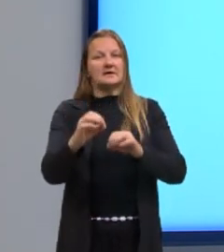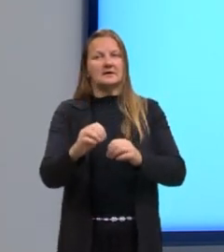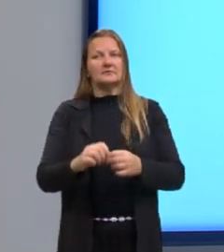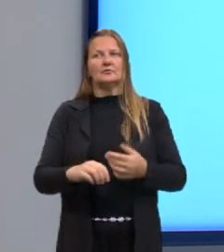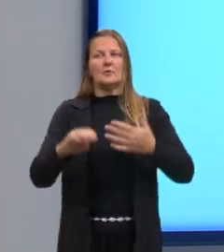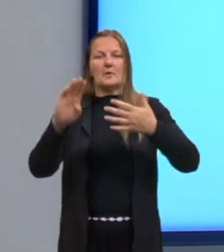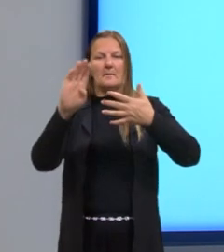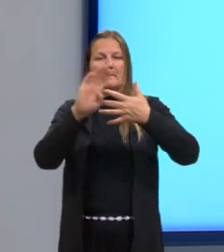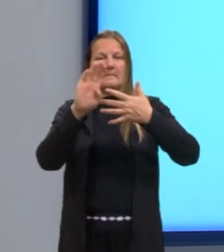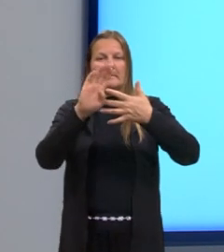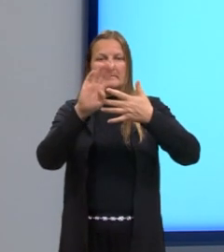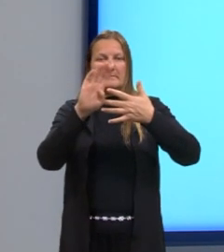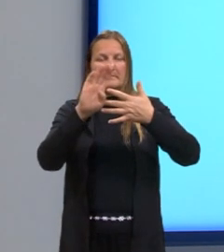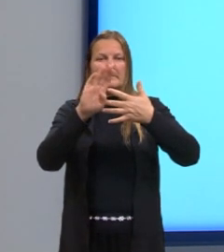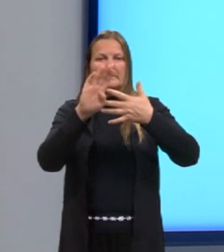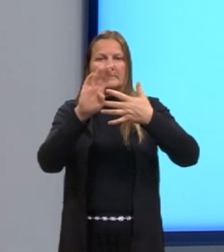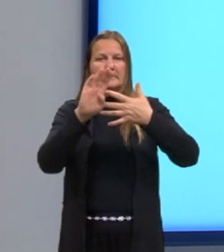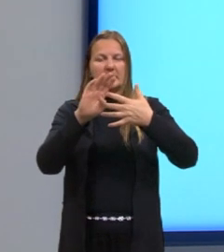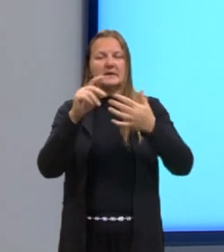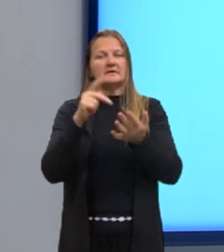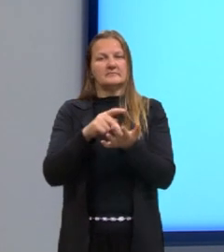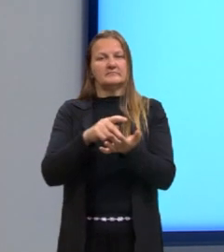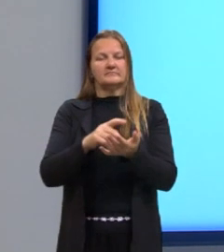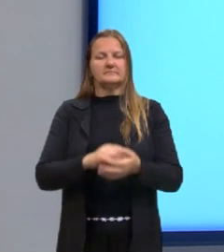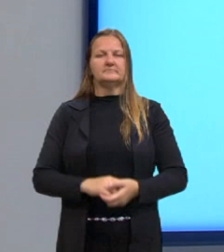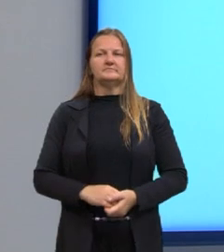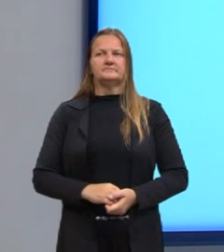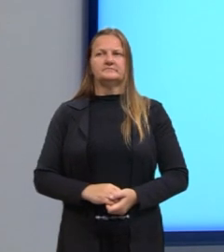fermentação. Fizemos a prova real, é isso aí.